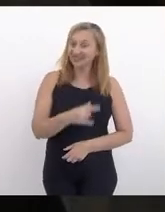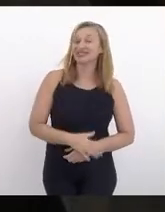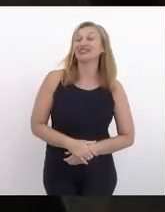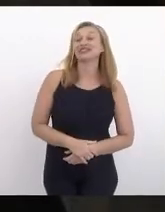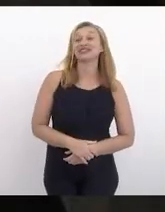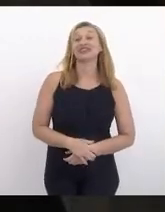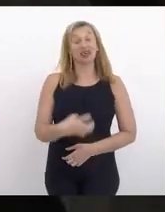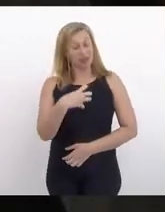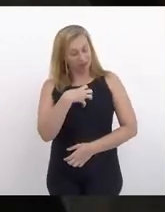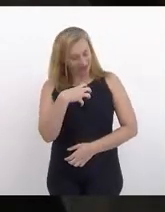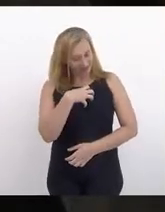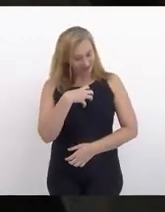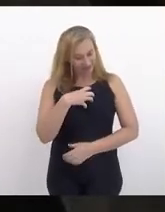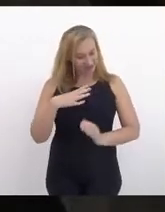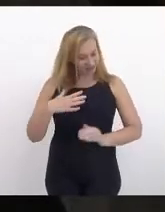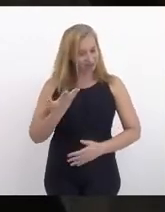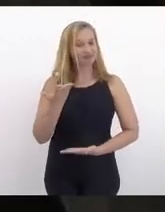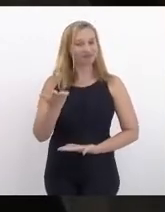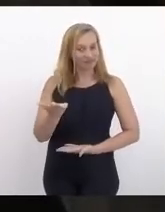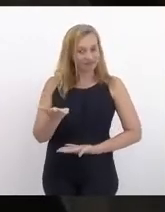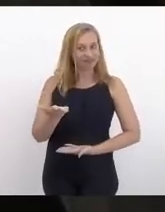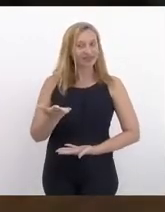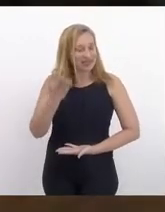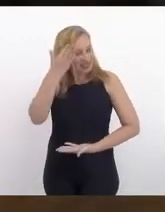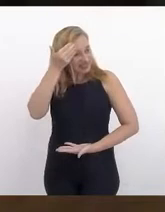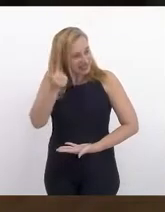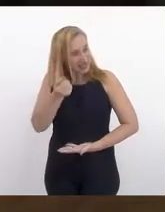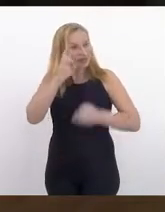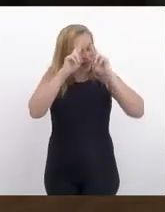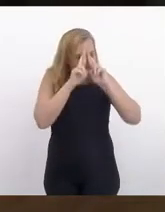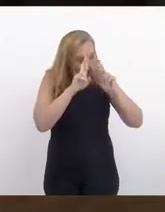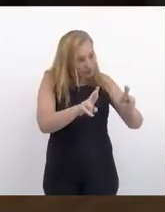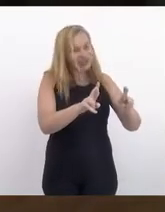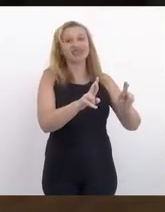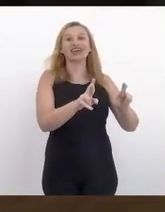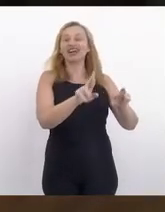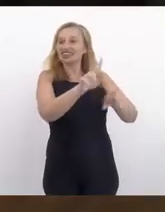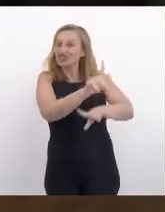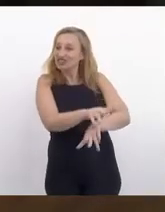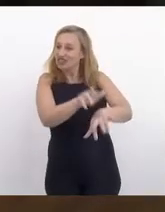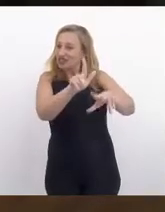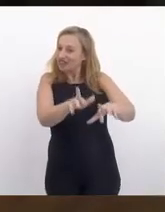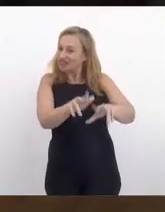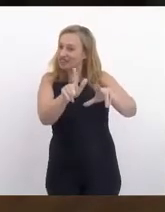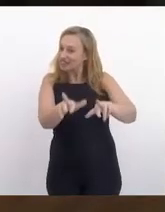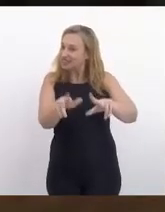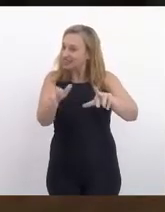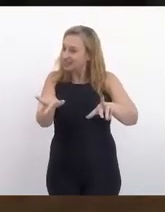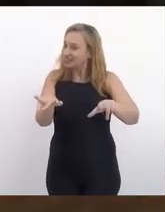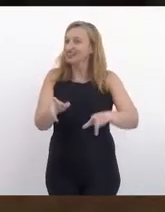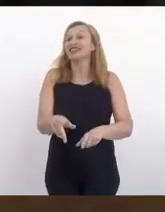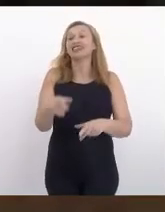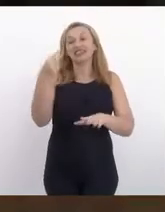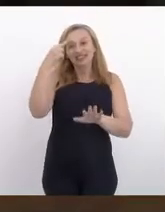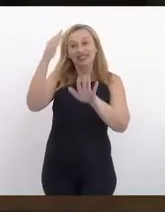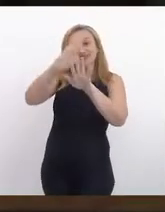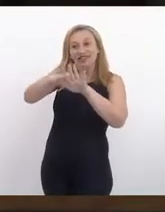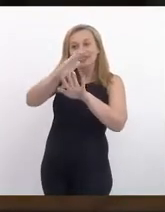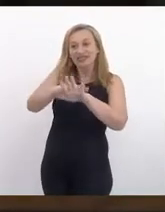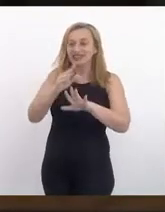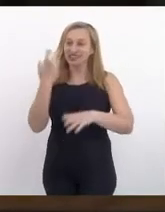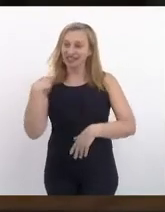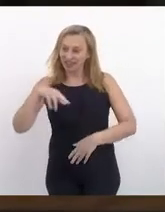E o baiano sabe respeitar as diversas ideologias